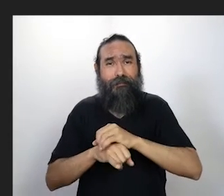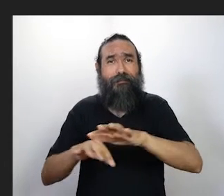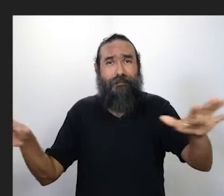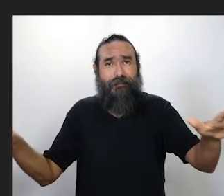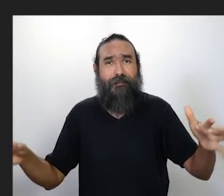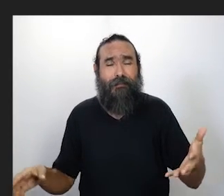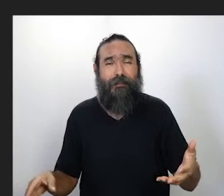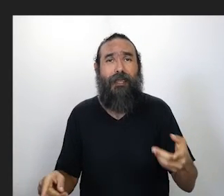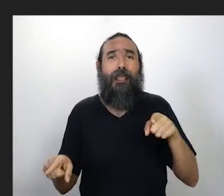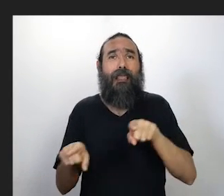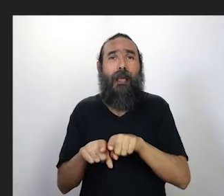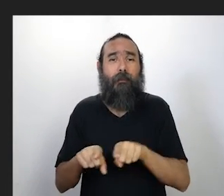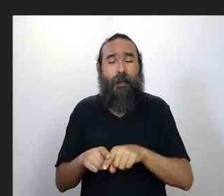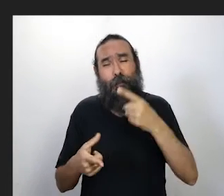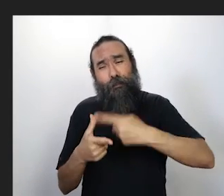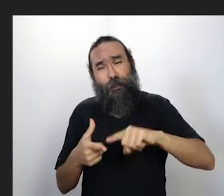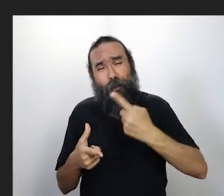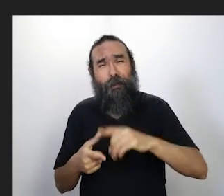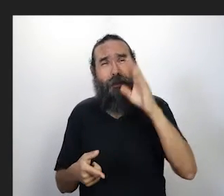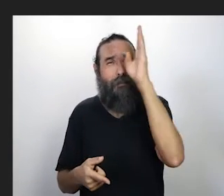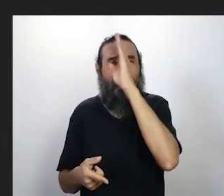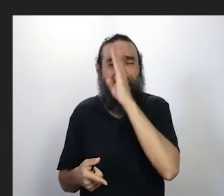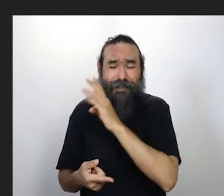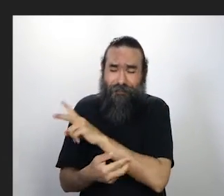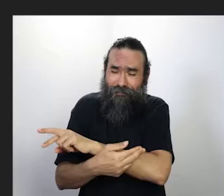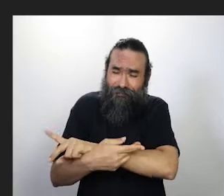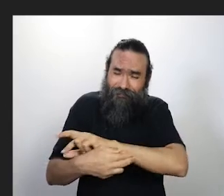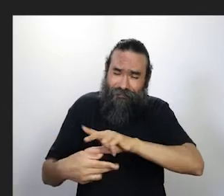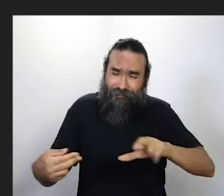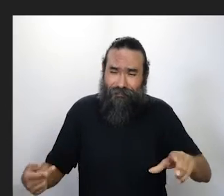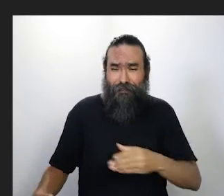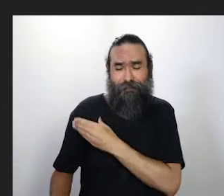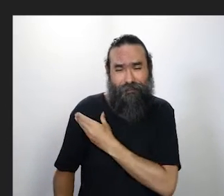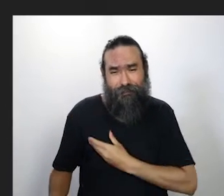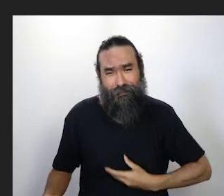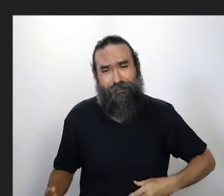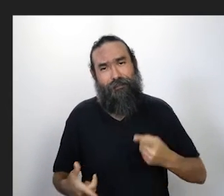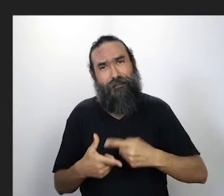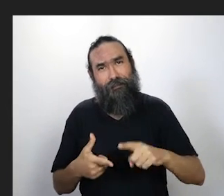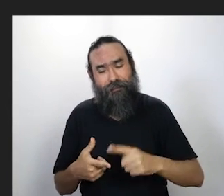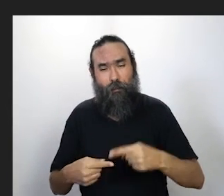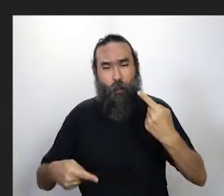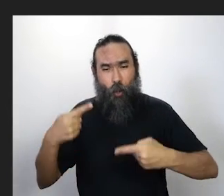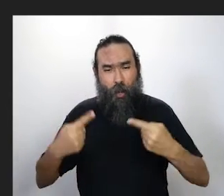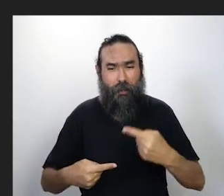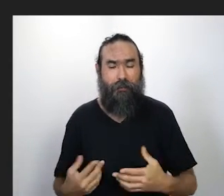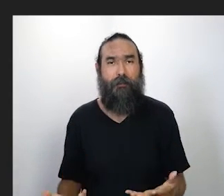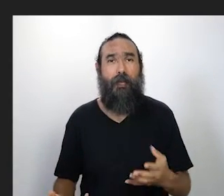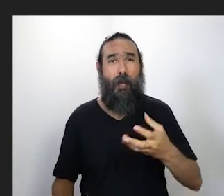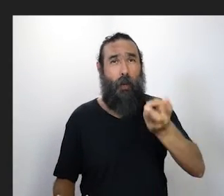só no sentido da pandemia, mas nosso país, assim, sucateado, então a gente já vem de uma realidade, assim, né, a cultura está sendo completamente